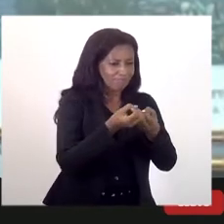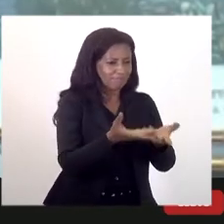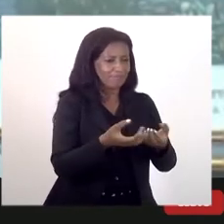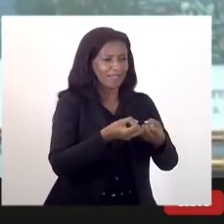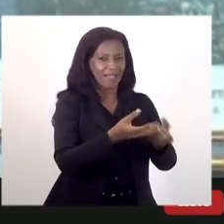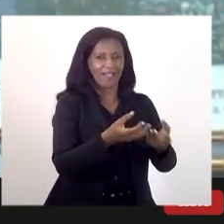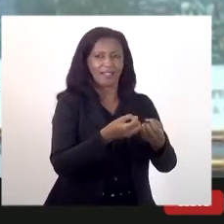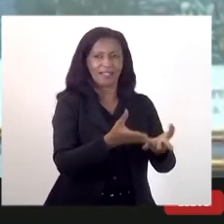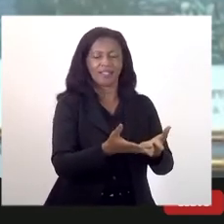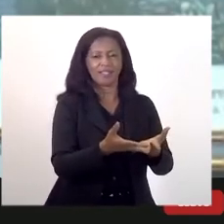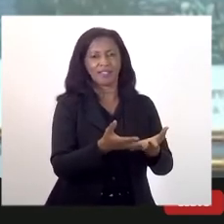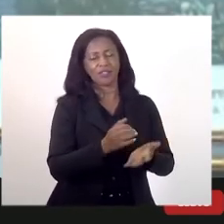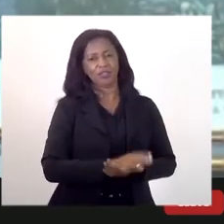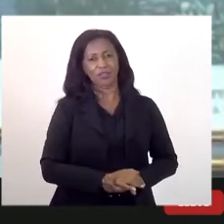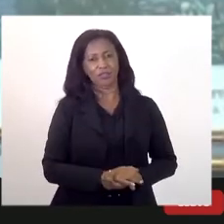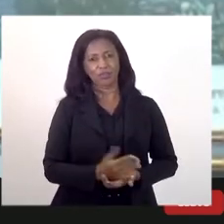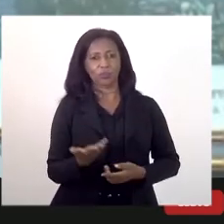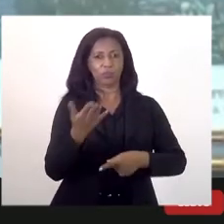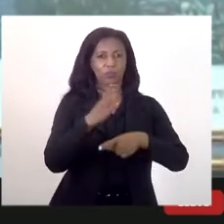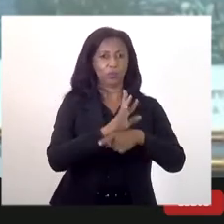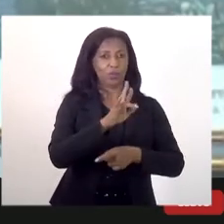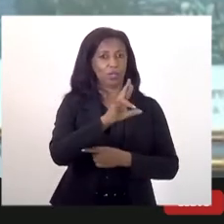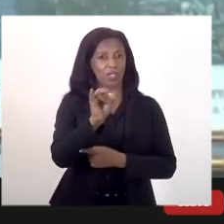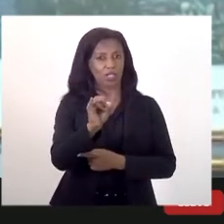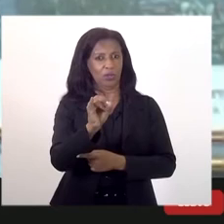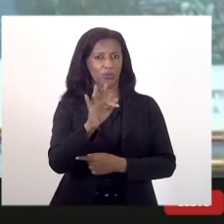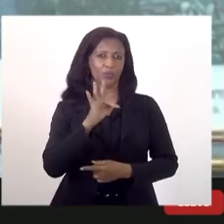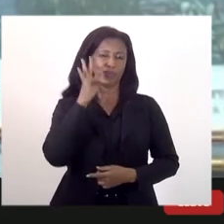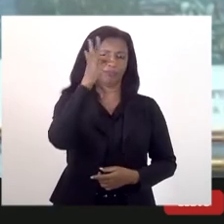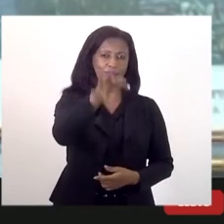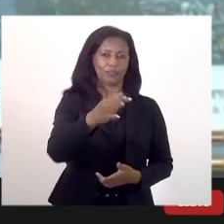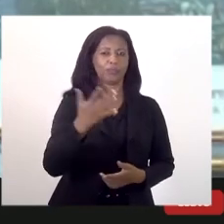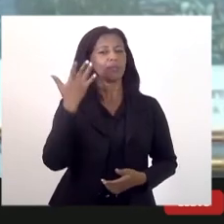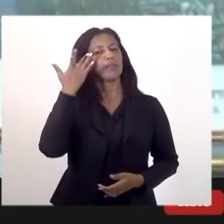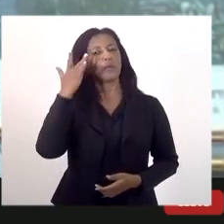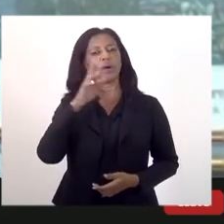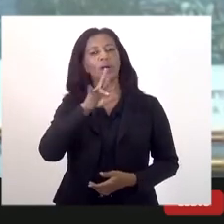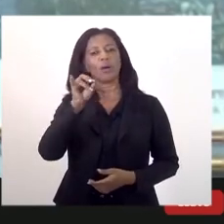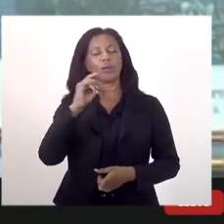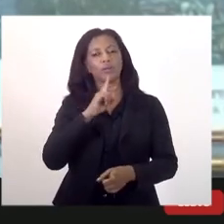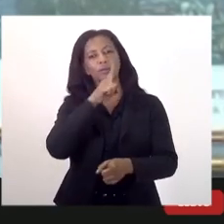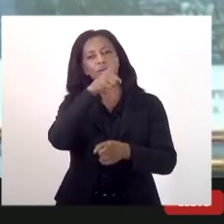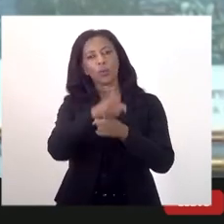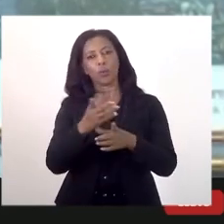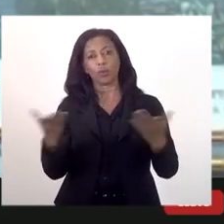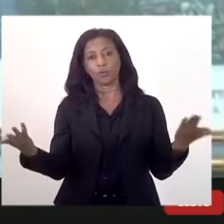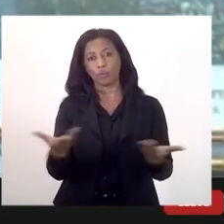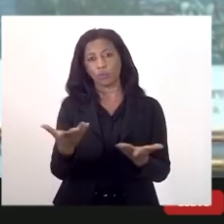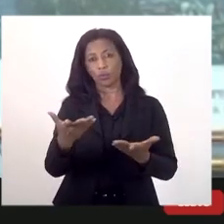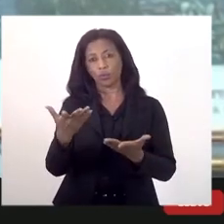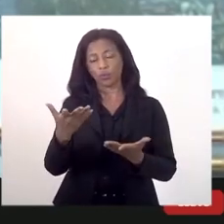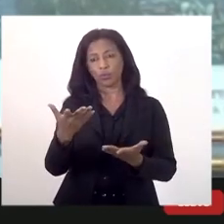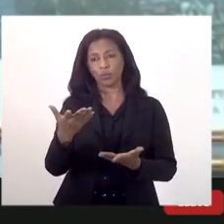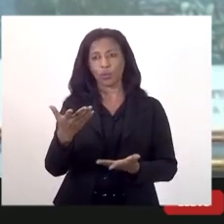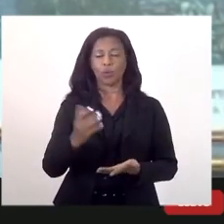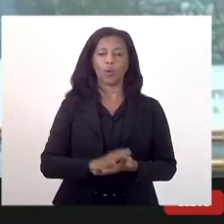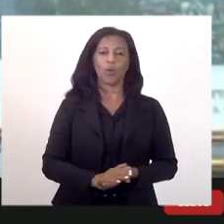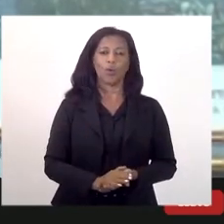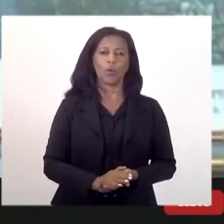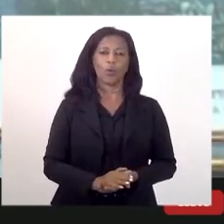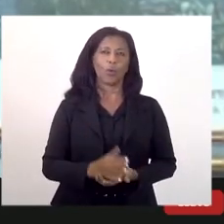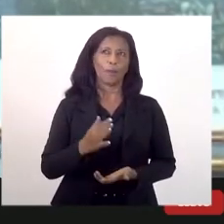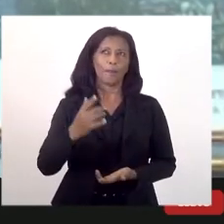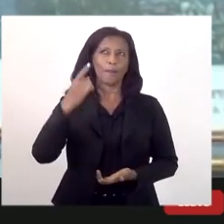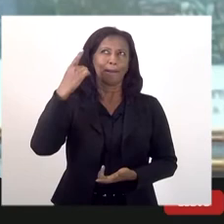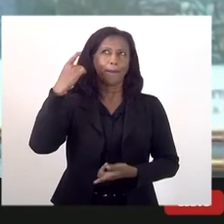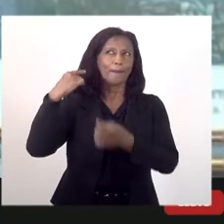isso comprometeria o futuro do Rio de Janeiro. Eu acho que o Rio de Janeiro se encontra hoje por no passado não ter se pensado